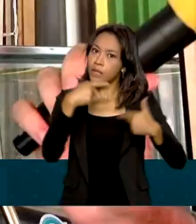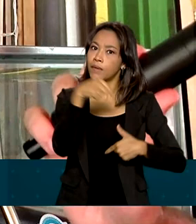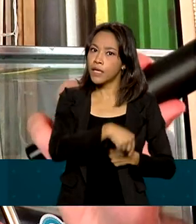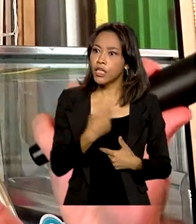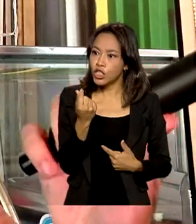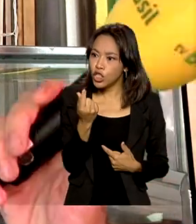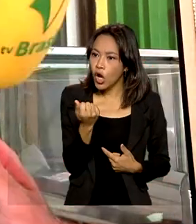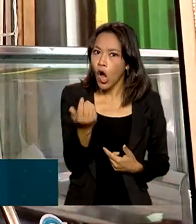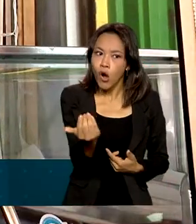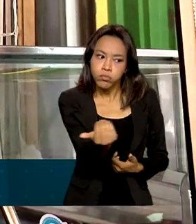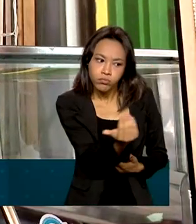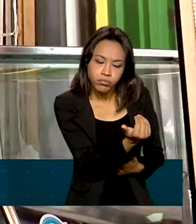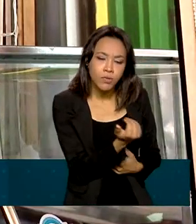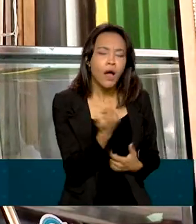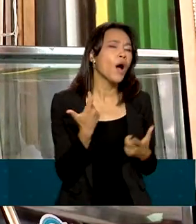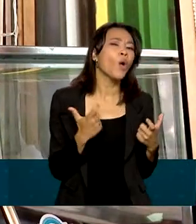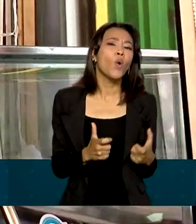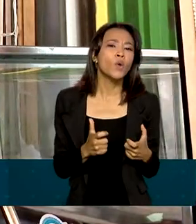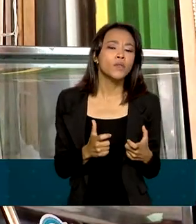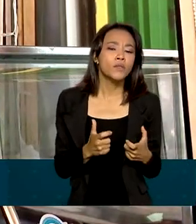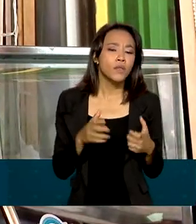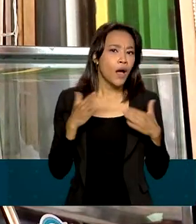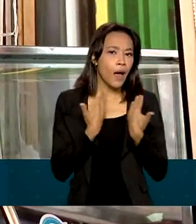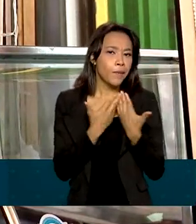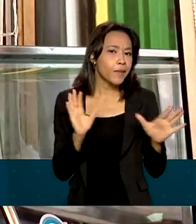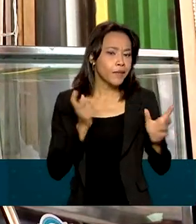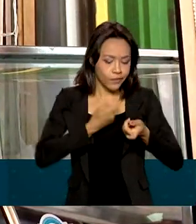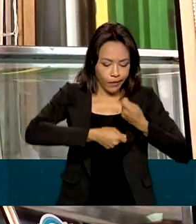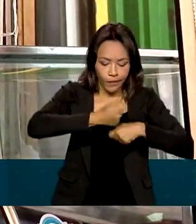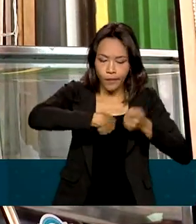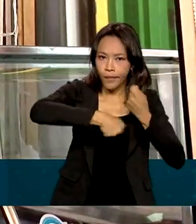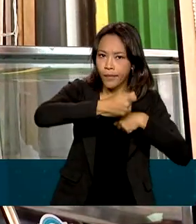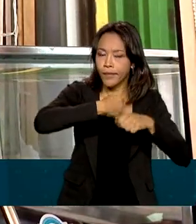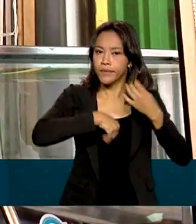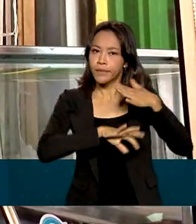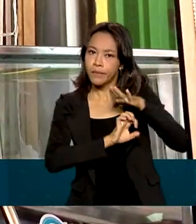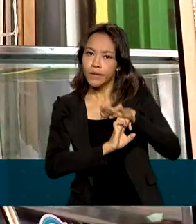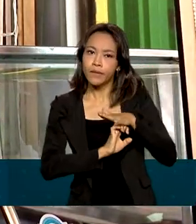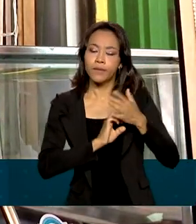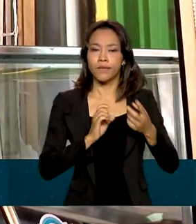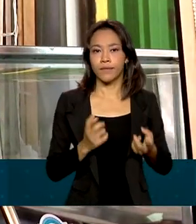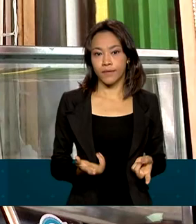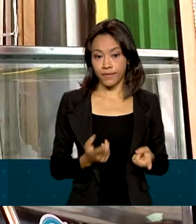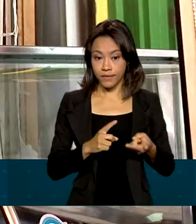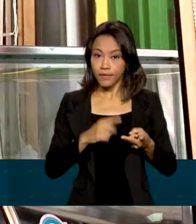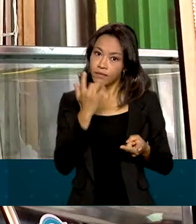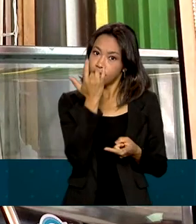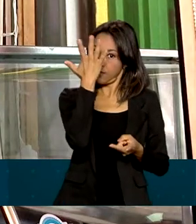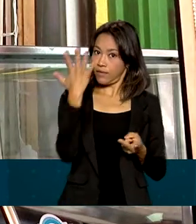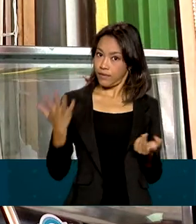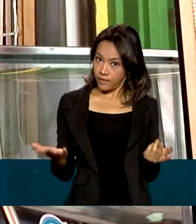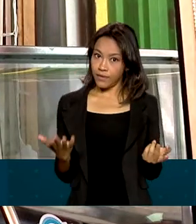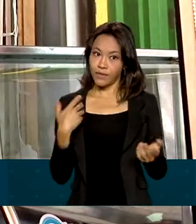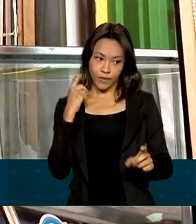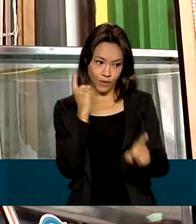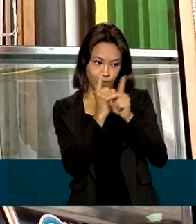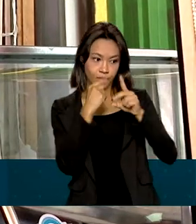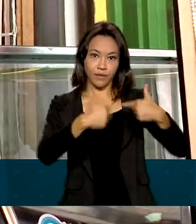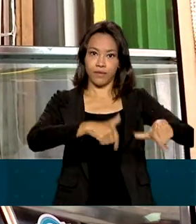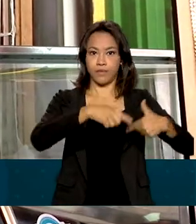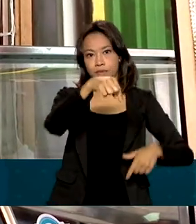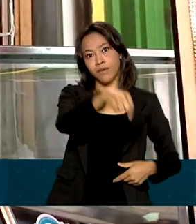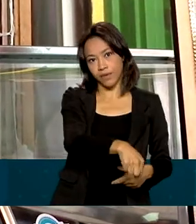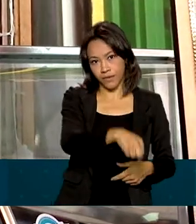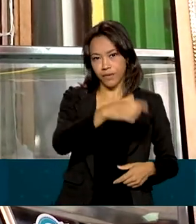Ganham dinheiro aonde aqui? Abrindo seu próprio negócio. Ou então... É fácil, é fácil de arrumar emprego aqui.